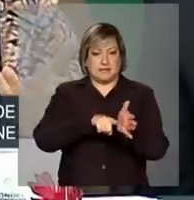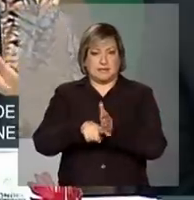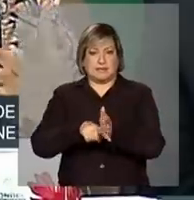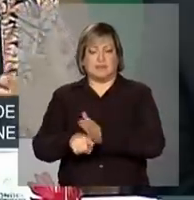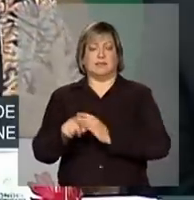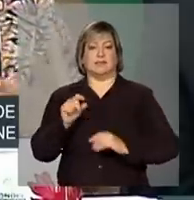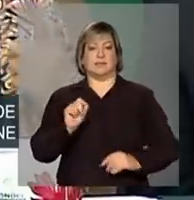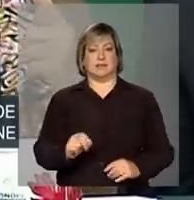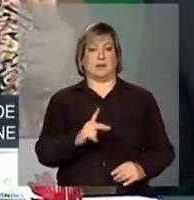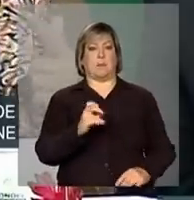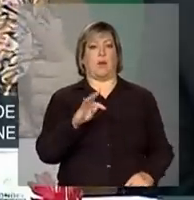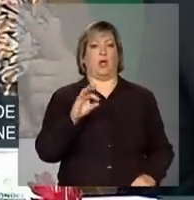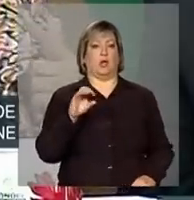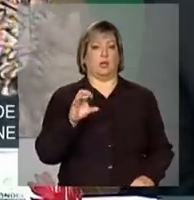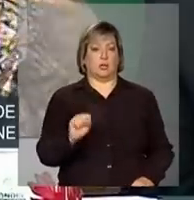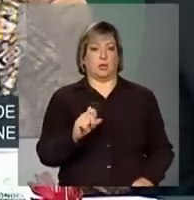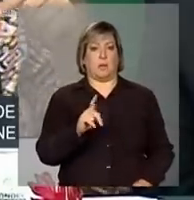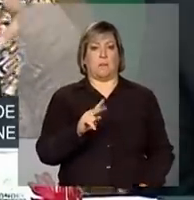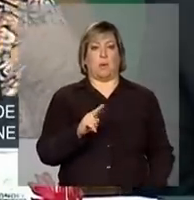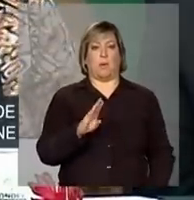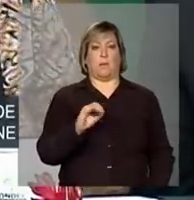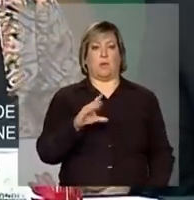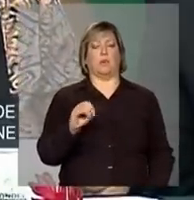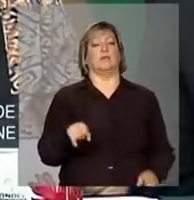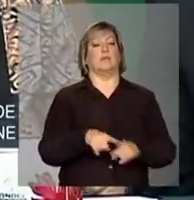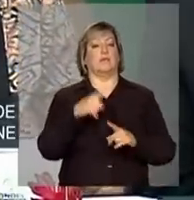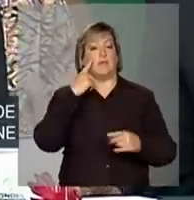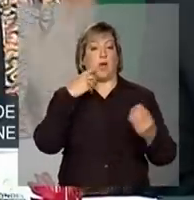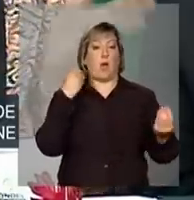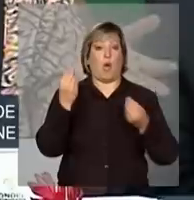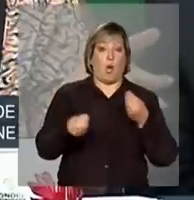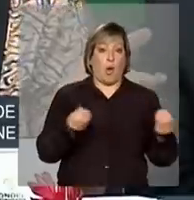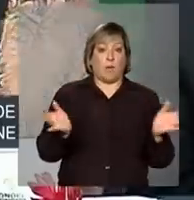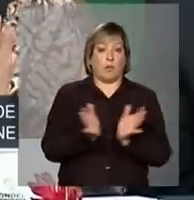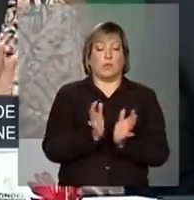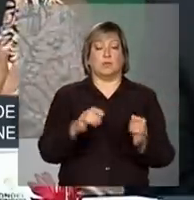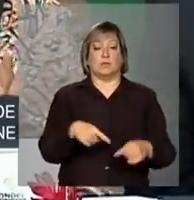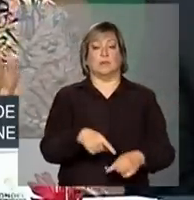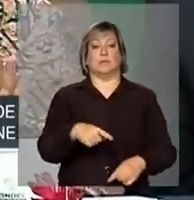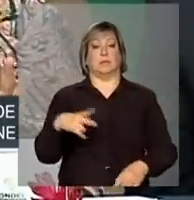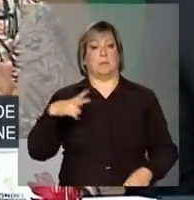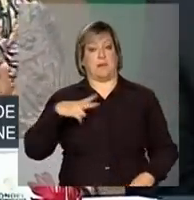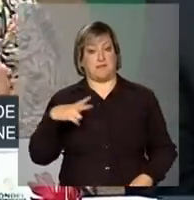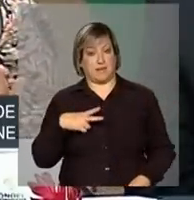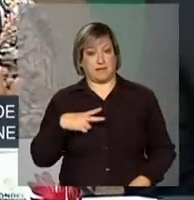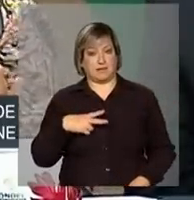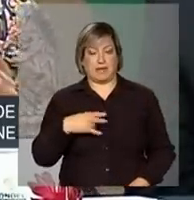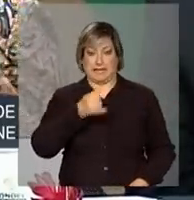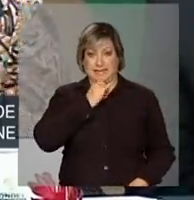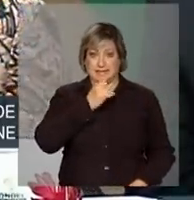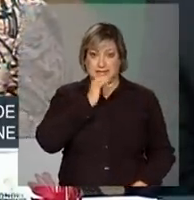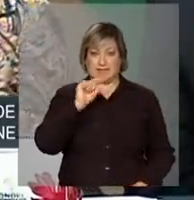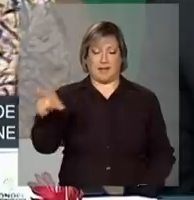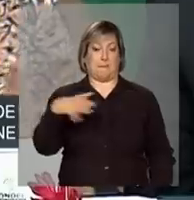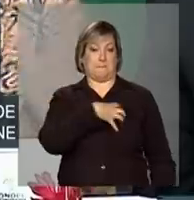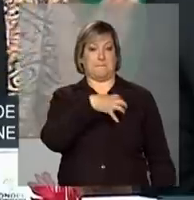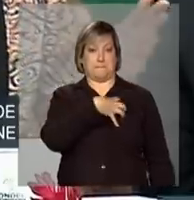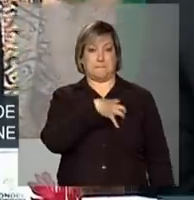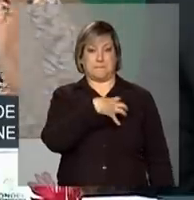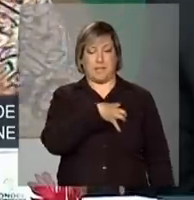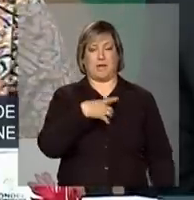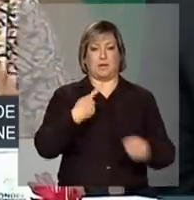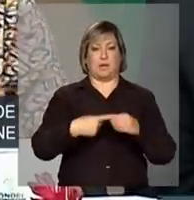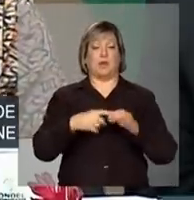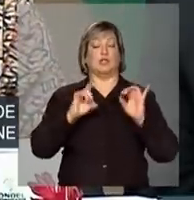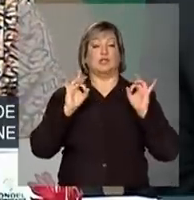públicos vai ser acrescido dos portos privados. Exemplo, é o caso da Bahia. Só